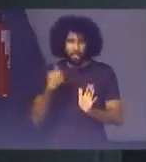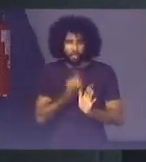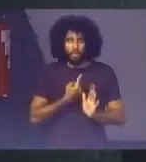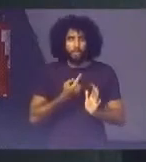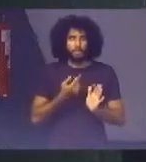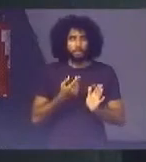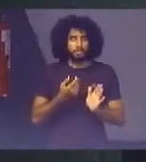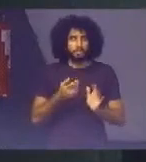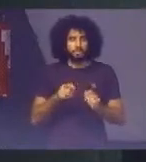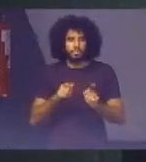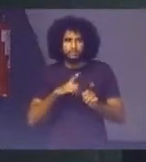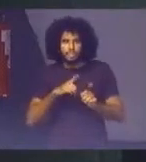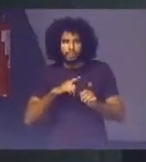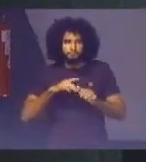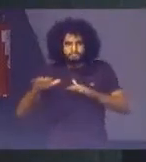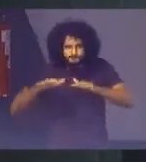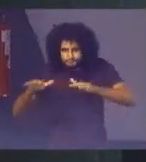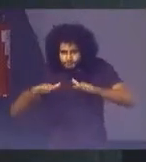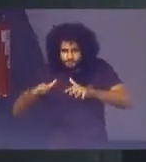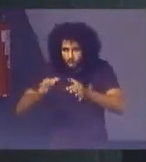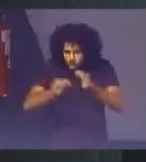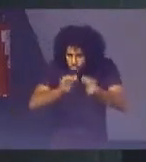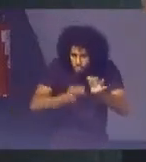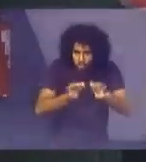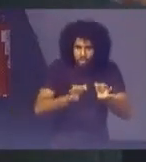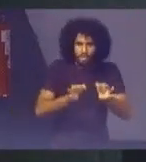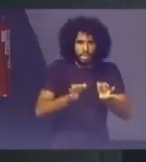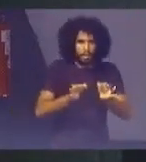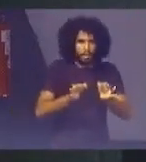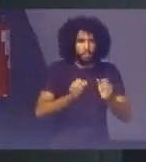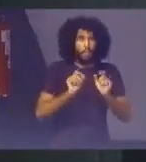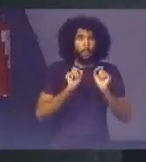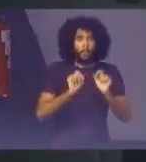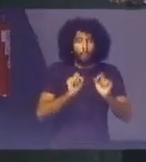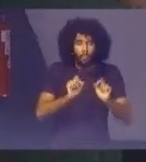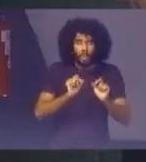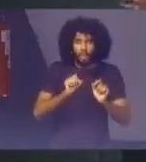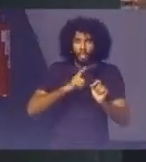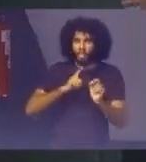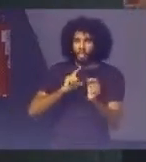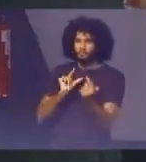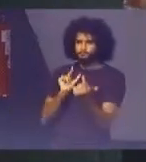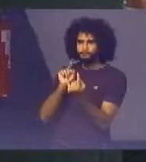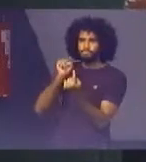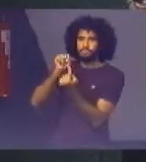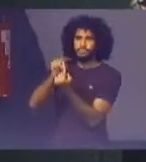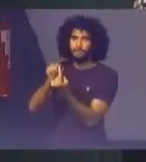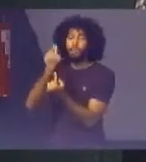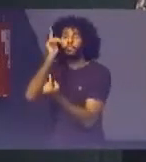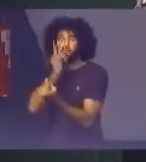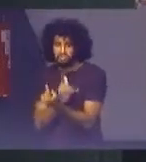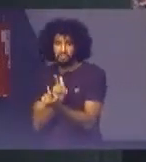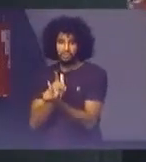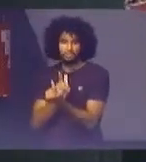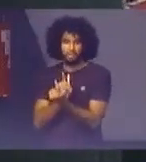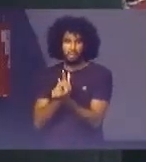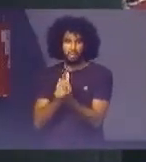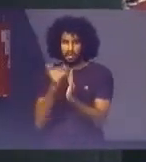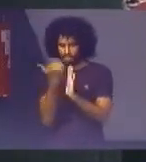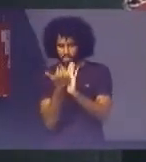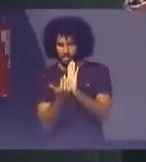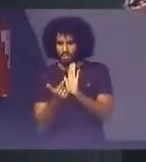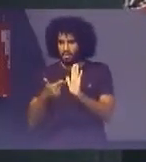de fato Movimentar o judiciário Para atingir Essa agenda 2030 É que cada